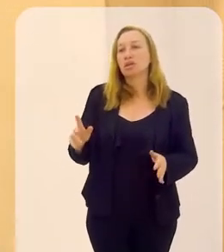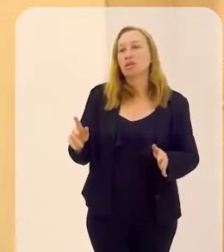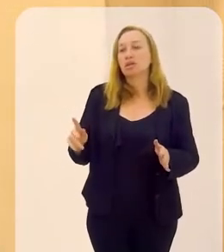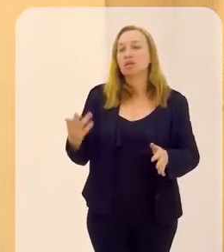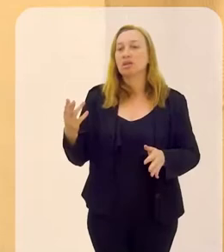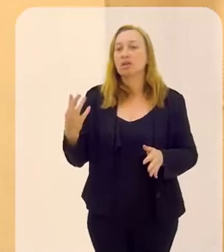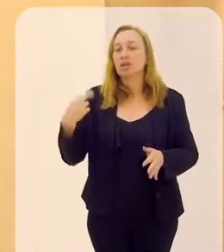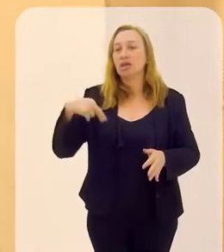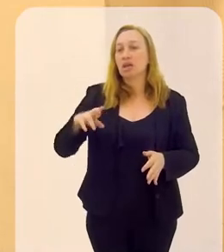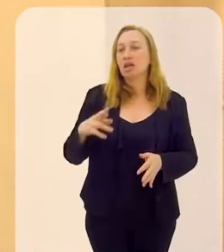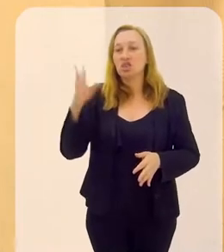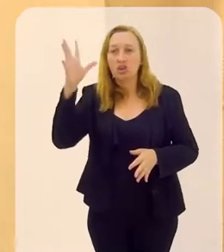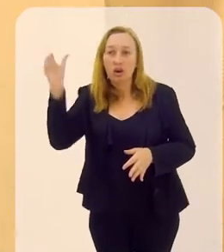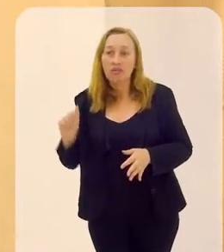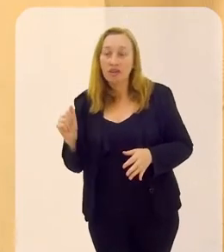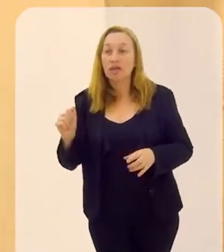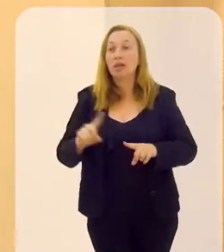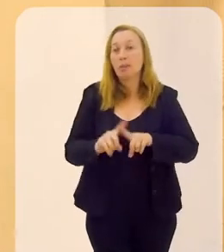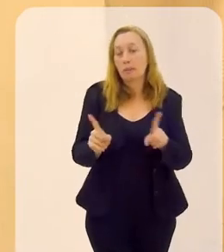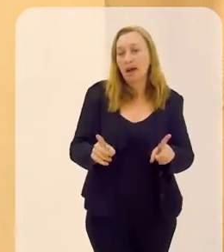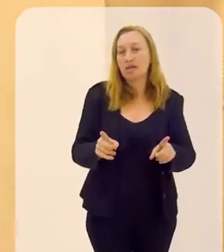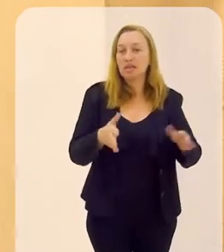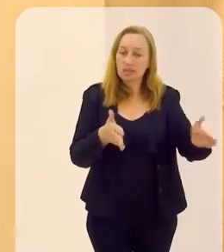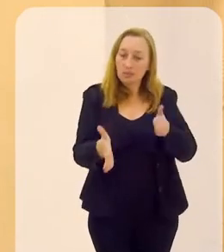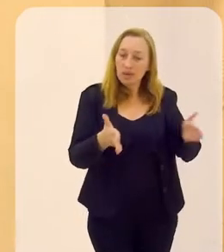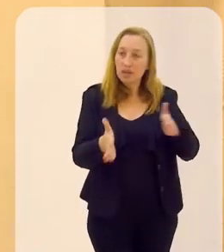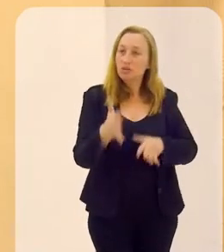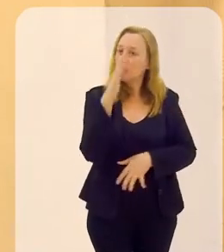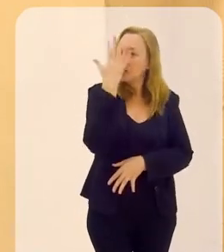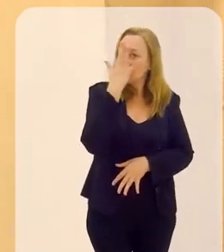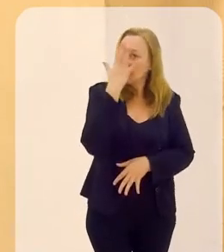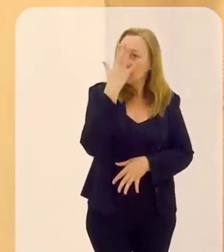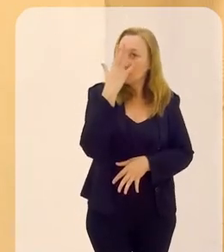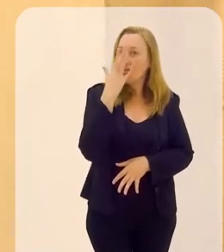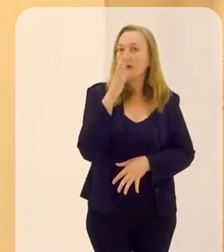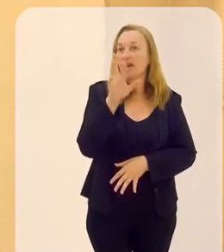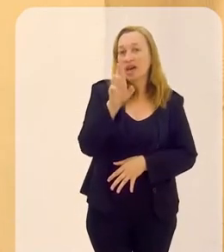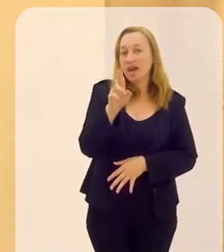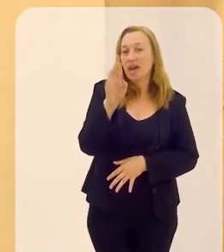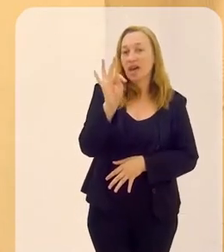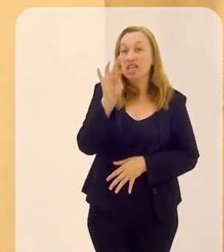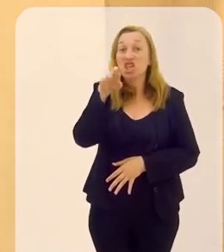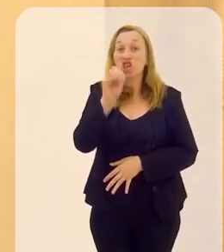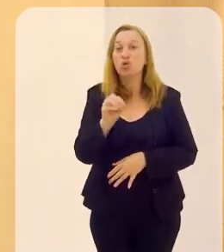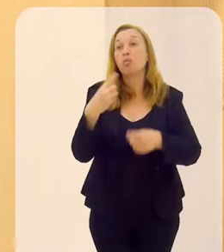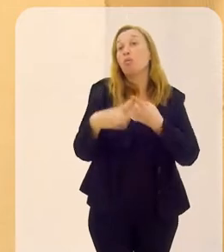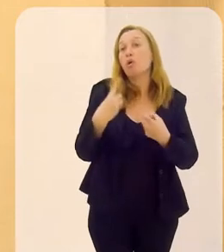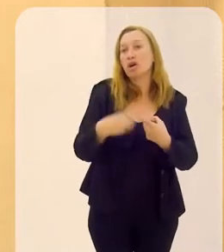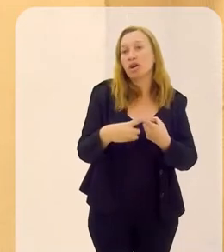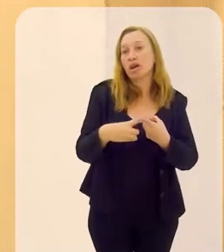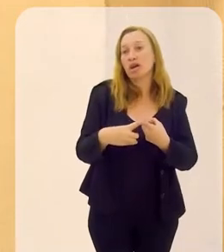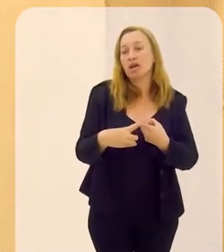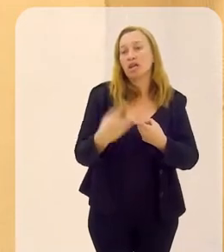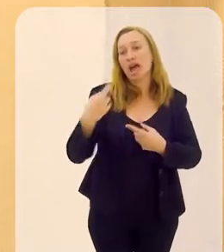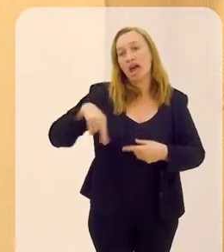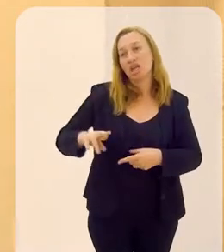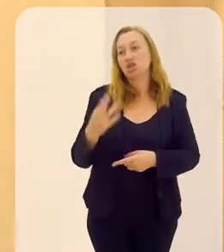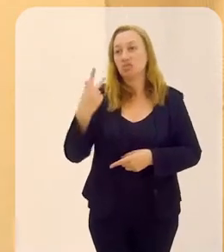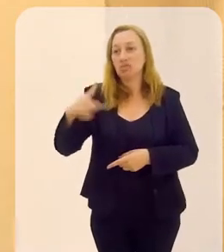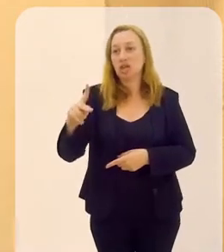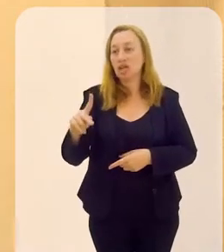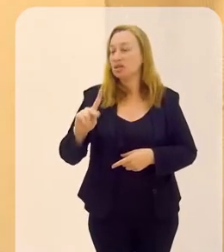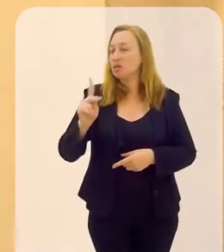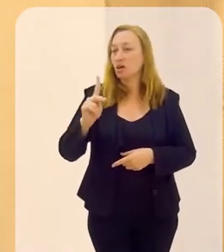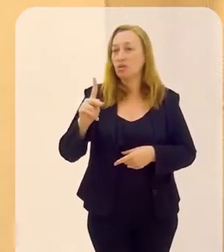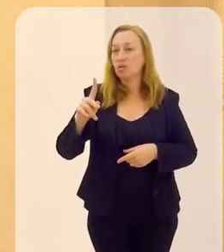A gente entrevista muita religião, que, inclusive, nesse período de carnaval, eles fazem retiro. Porque, na religião